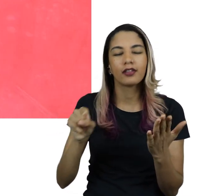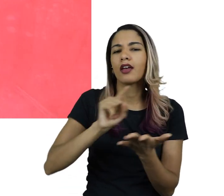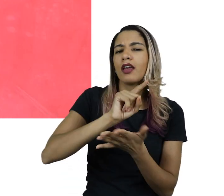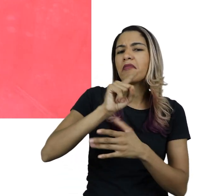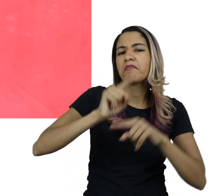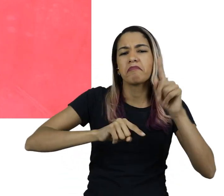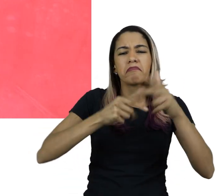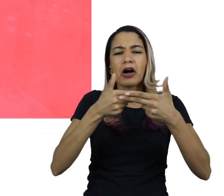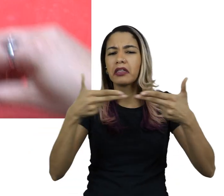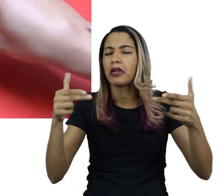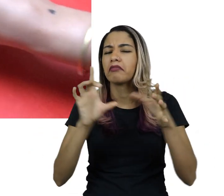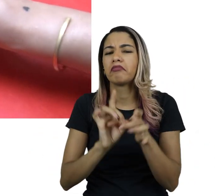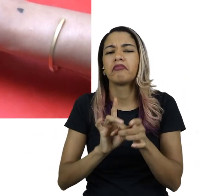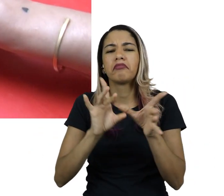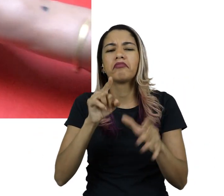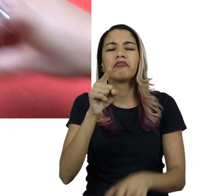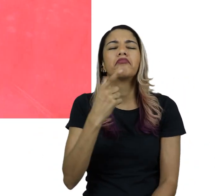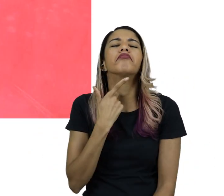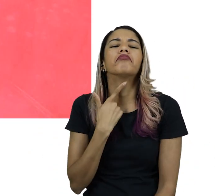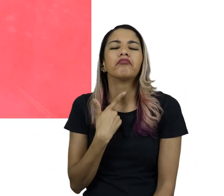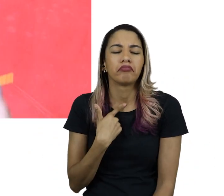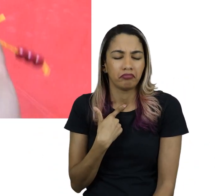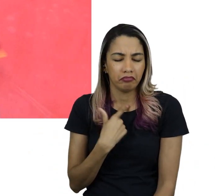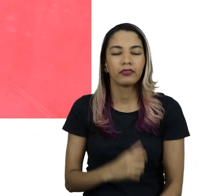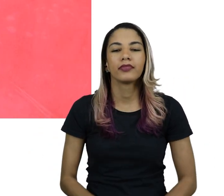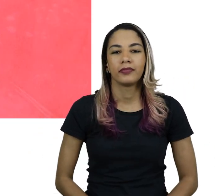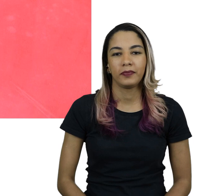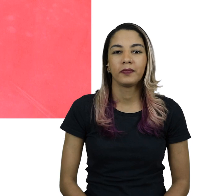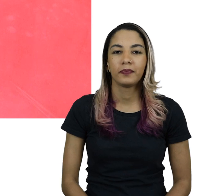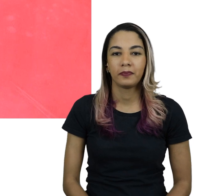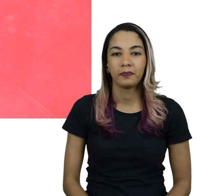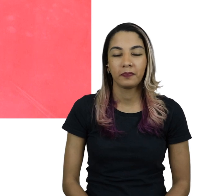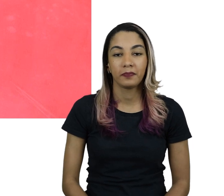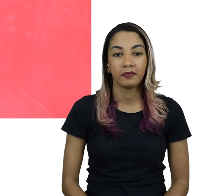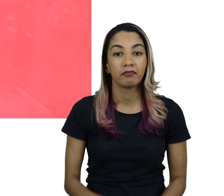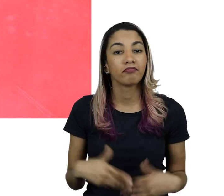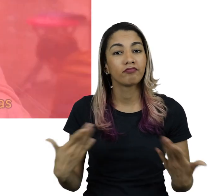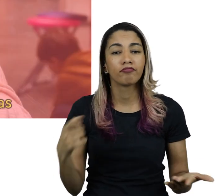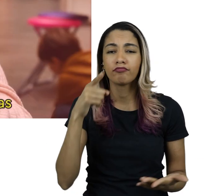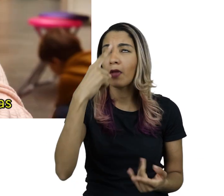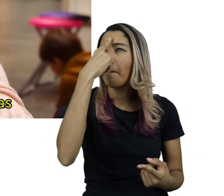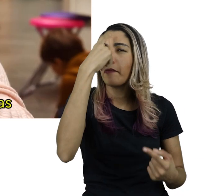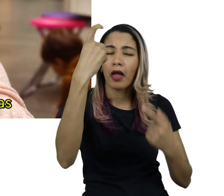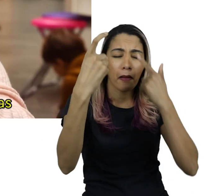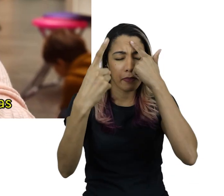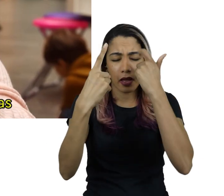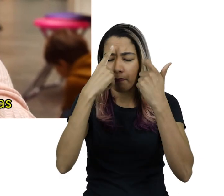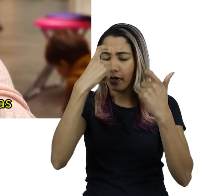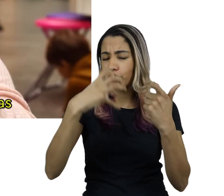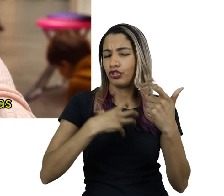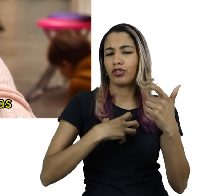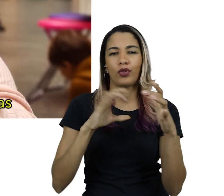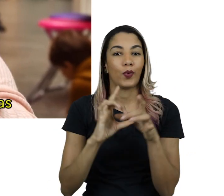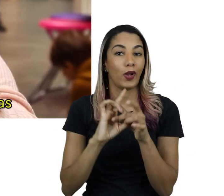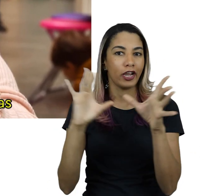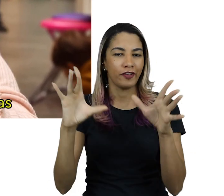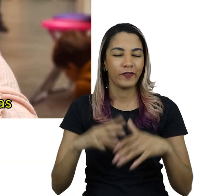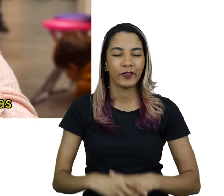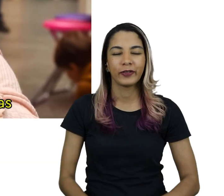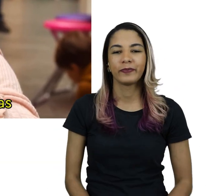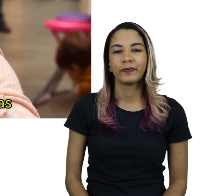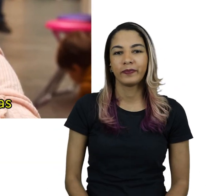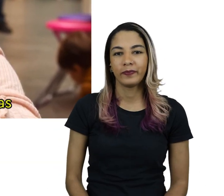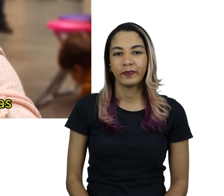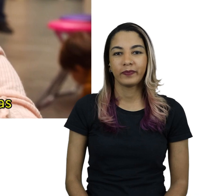cera e outros materiais que você queira utilizar em sua obra. Fique livre para criar ao seu modo.